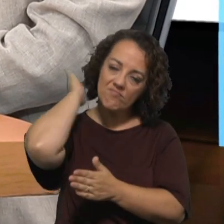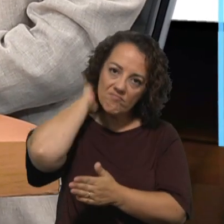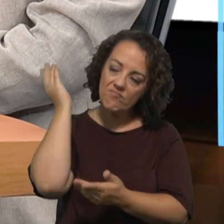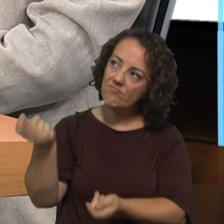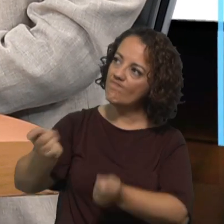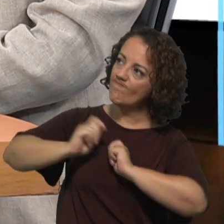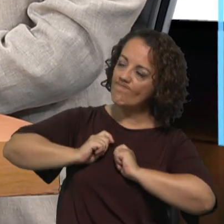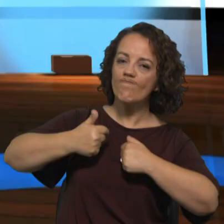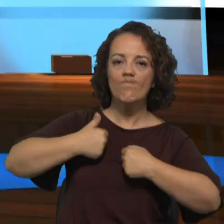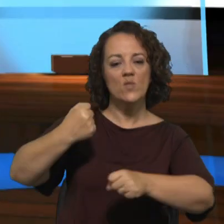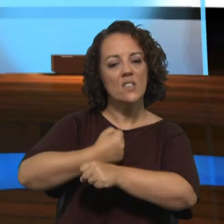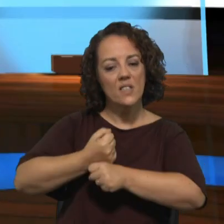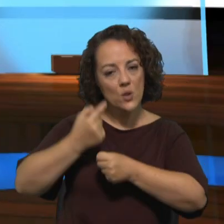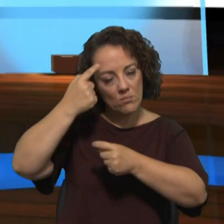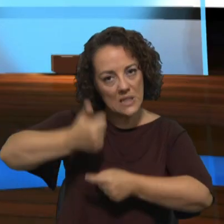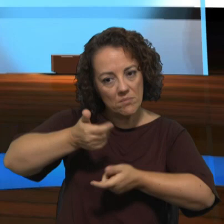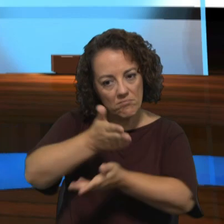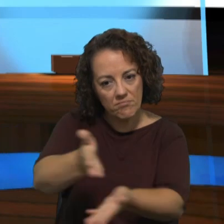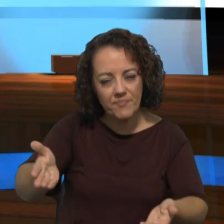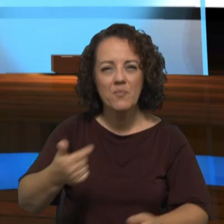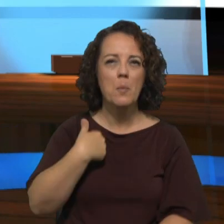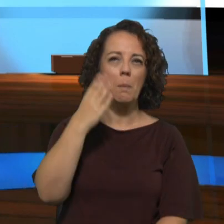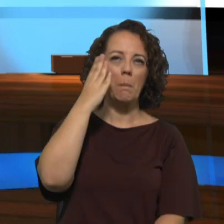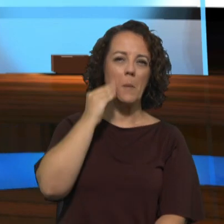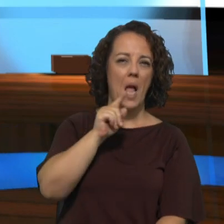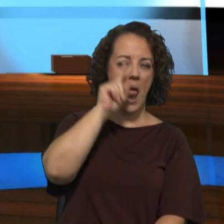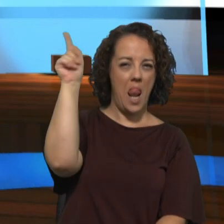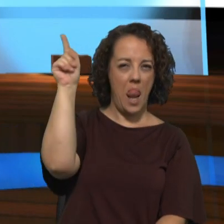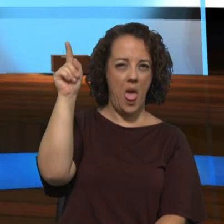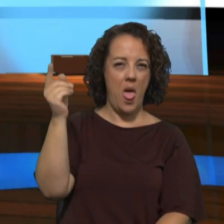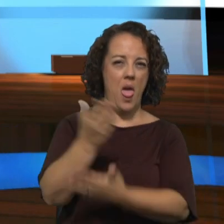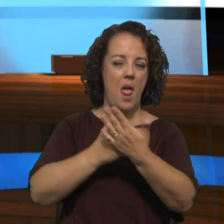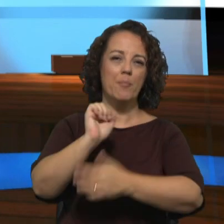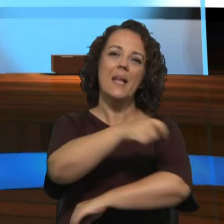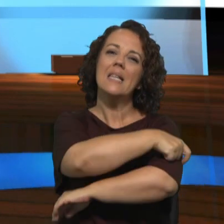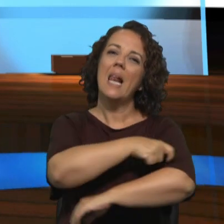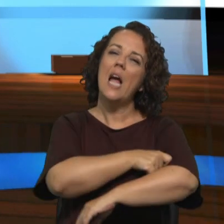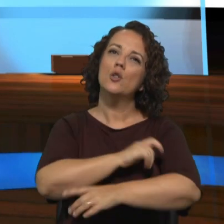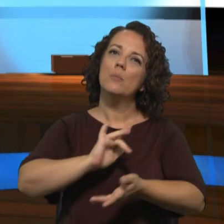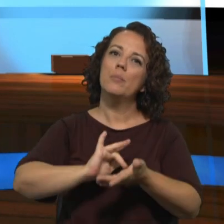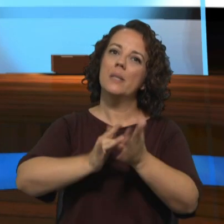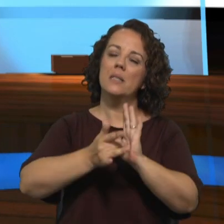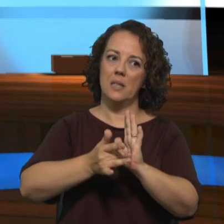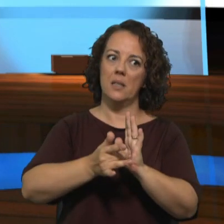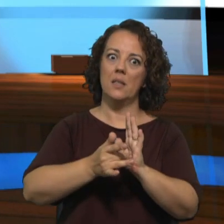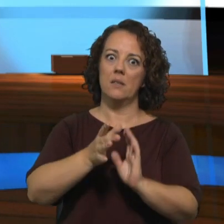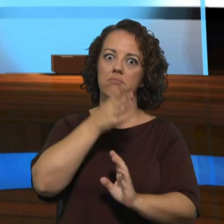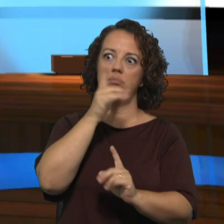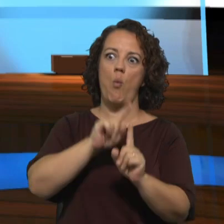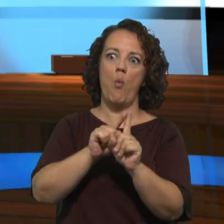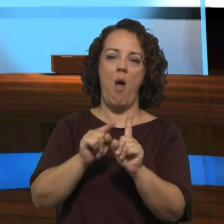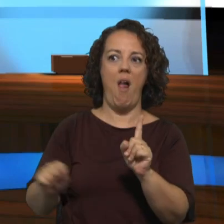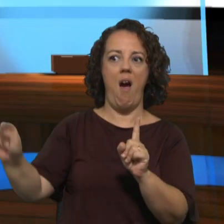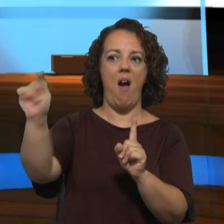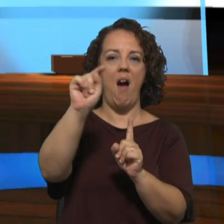lá, penso eu, por uma delegada brasileira, aqueles que têm medo de perder o poder e que na